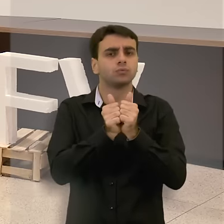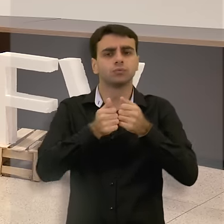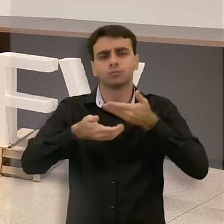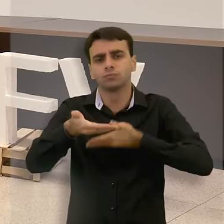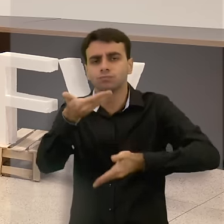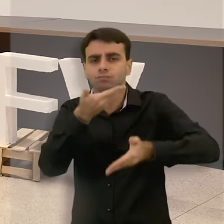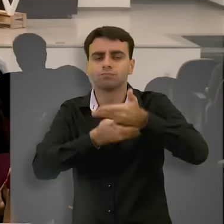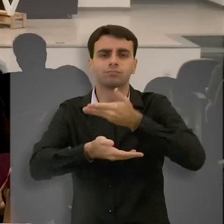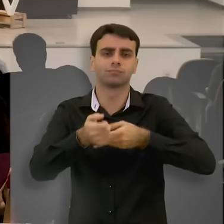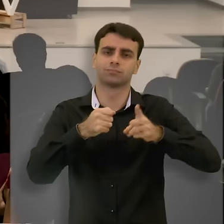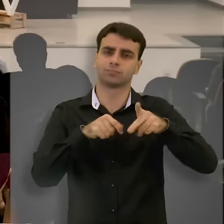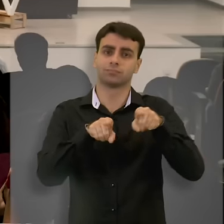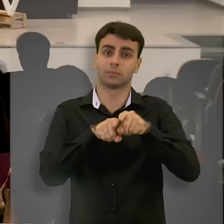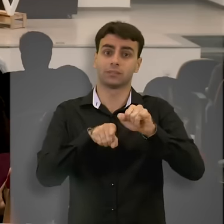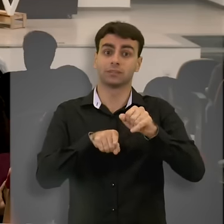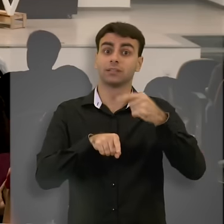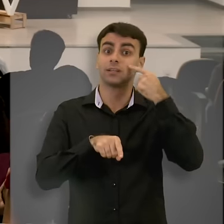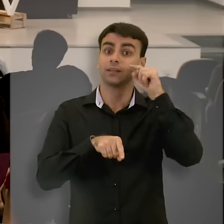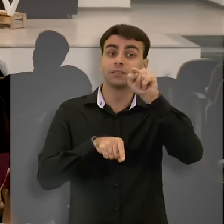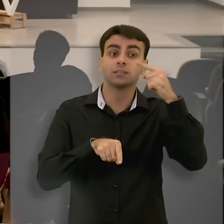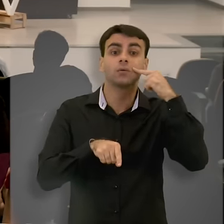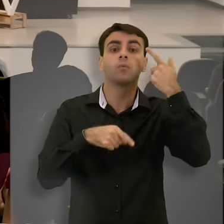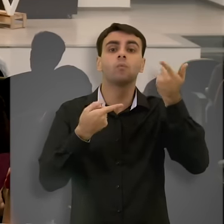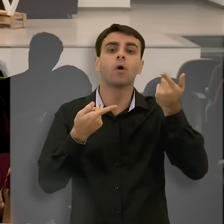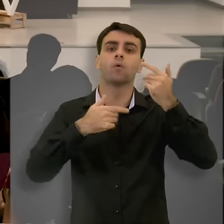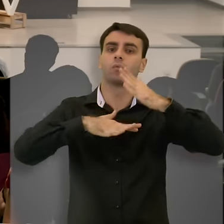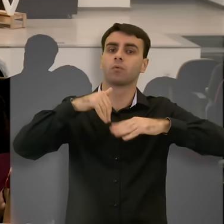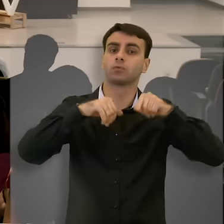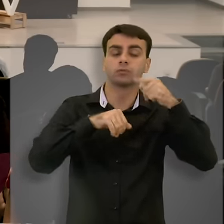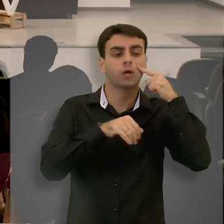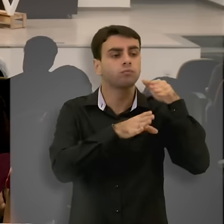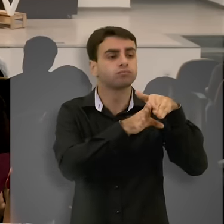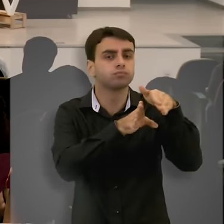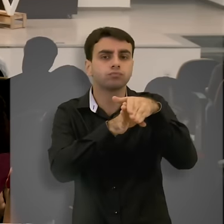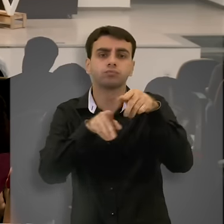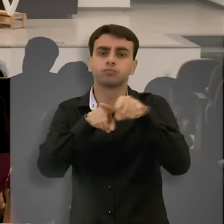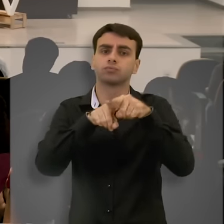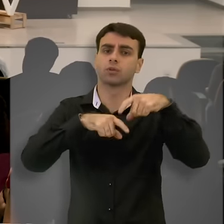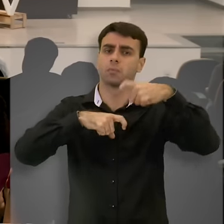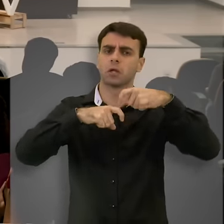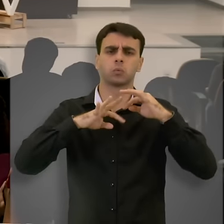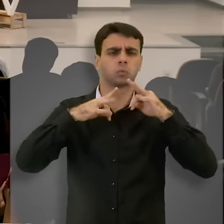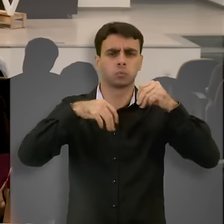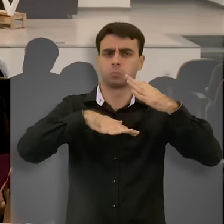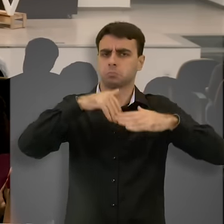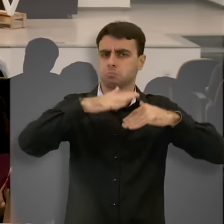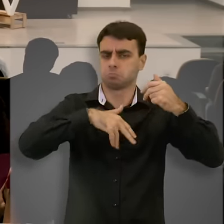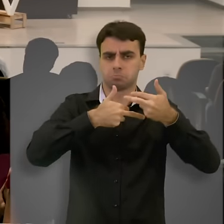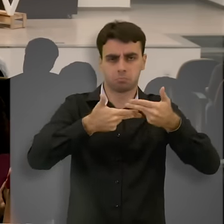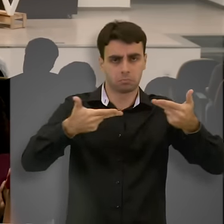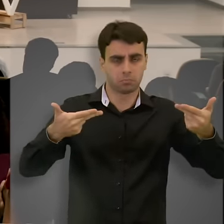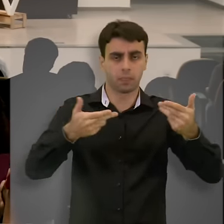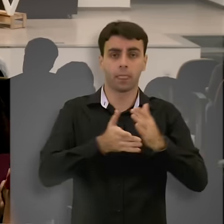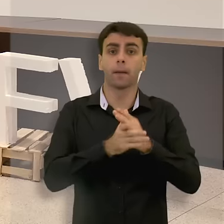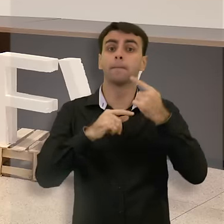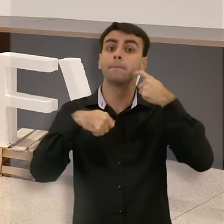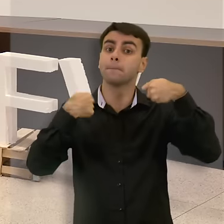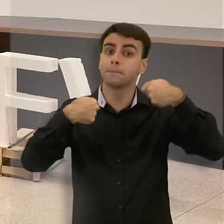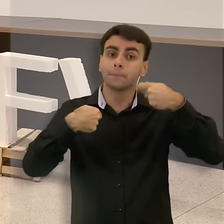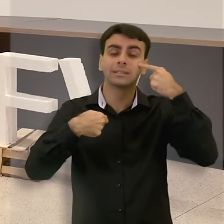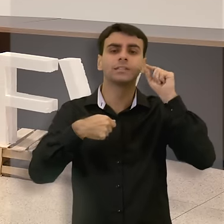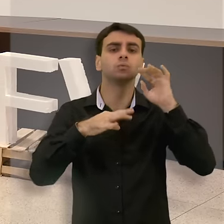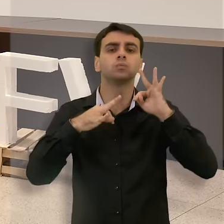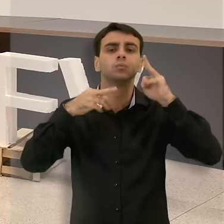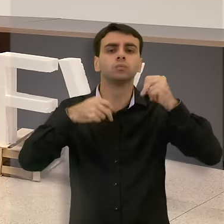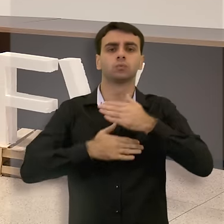depende do bem-estar das pessoas que você vai atender na sua profissão, como médico ou como qualquer outra profissão, depende do bem-estar